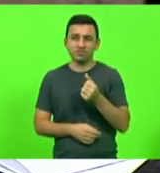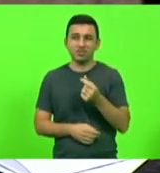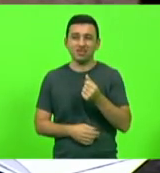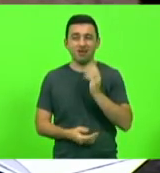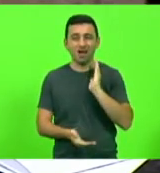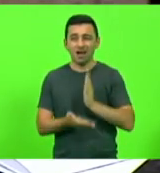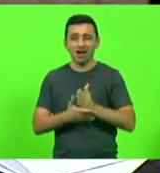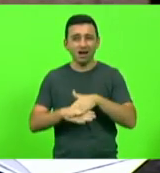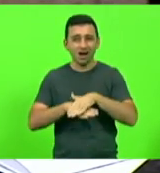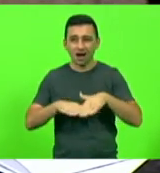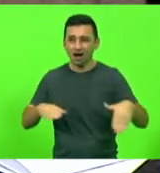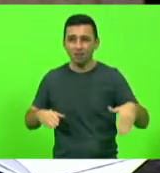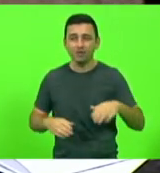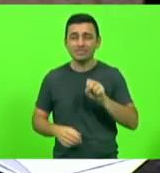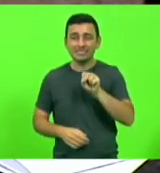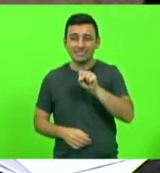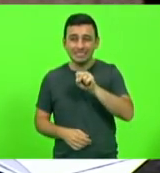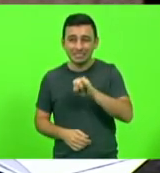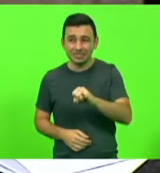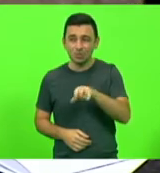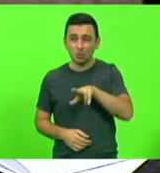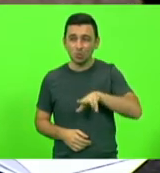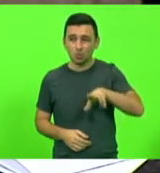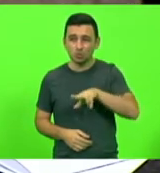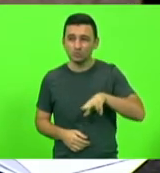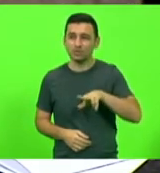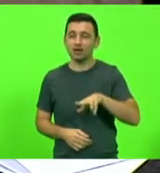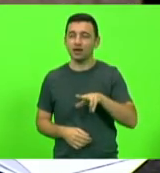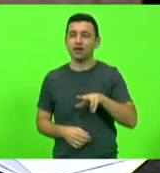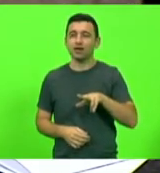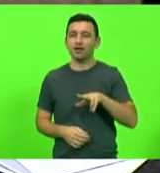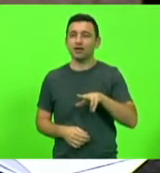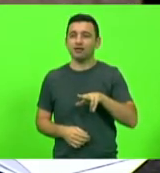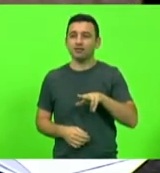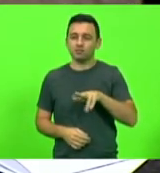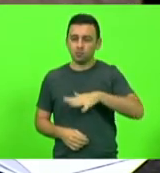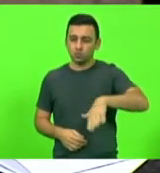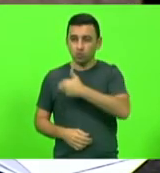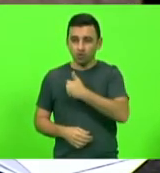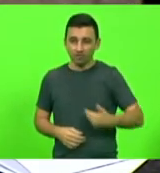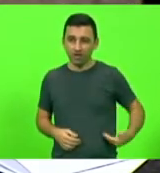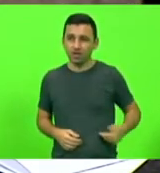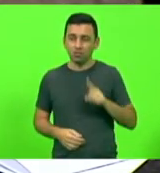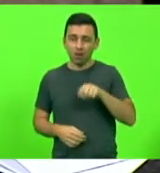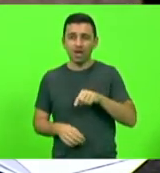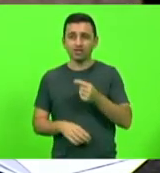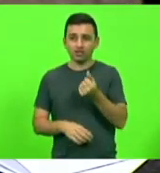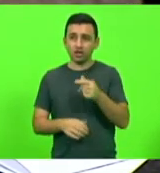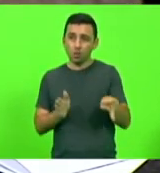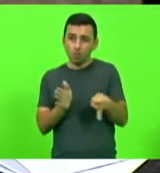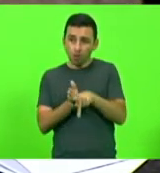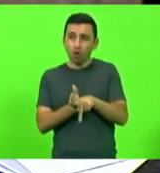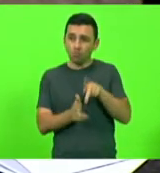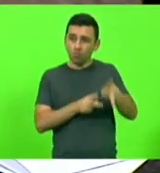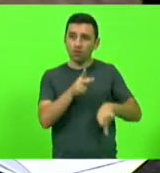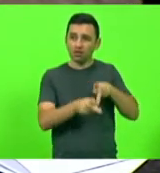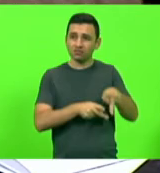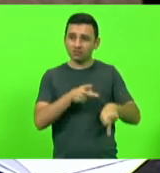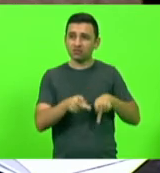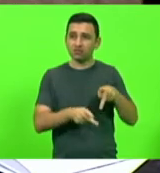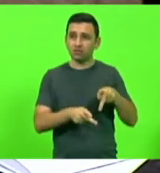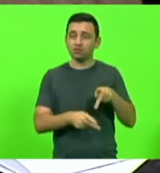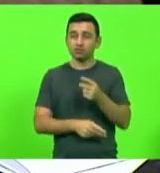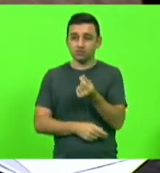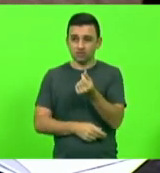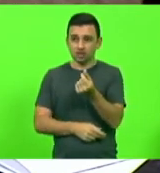real usado pelo governo foi tirado do seu bolso. E cada real que o governo coloca no